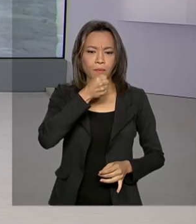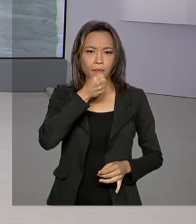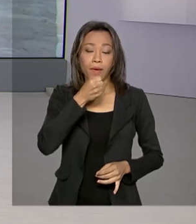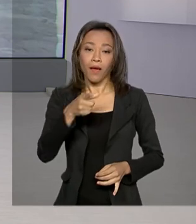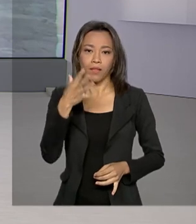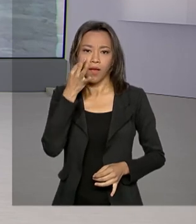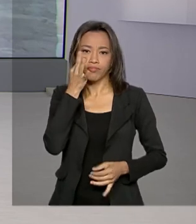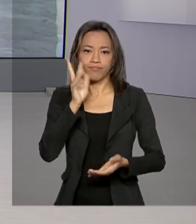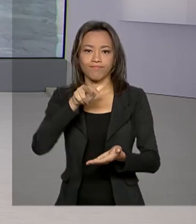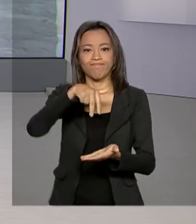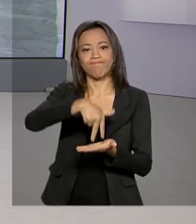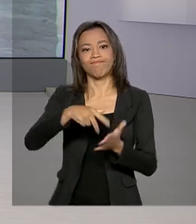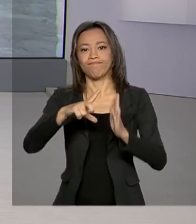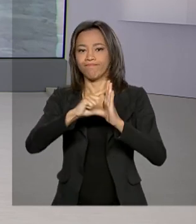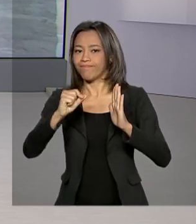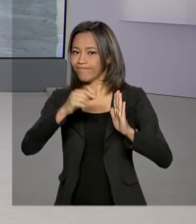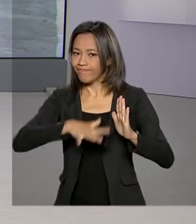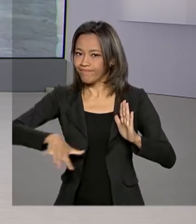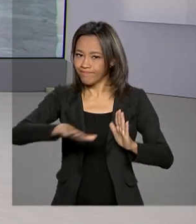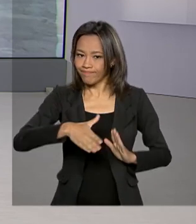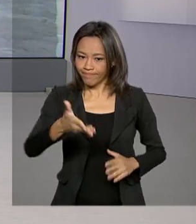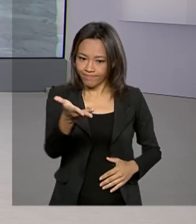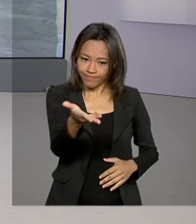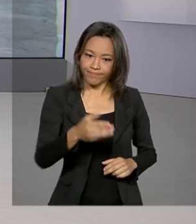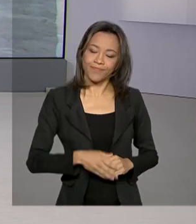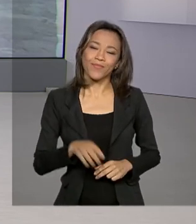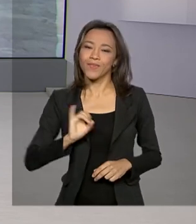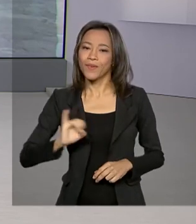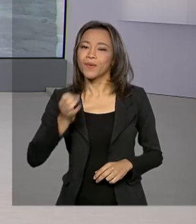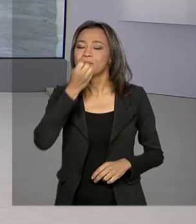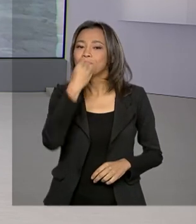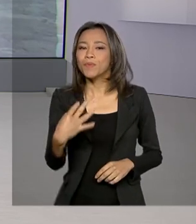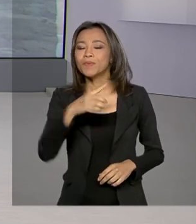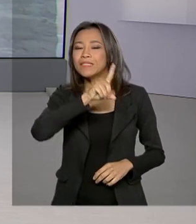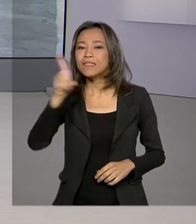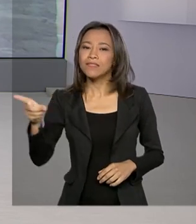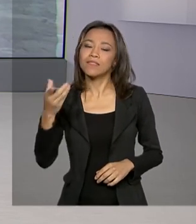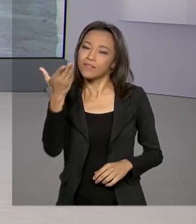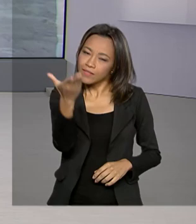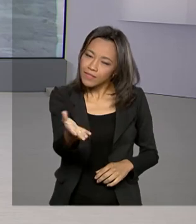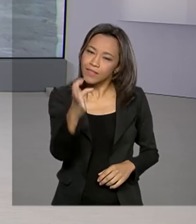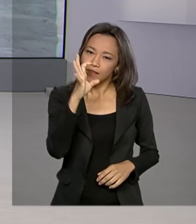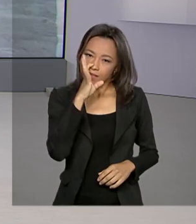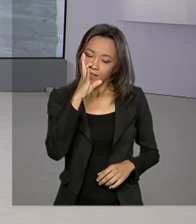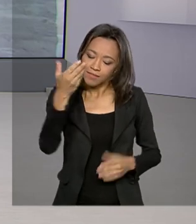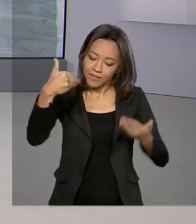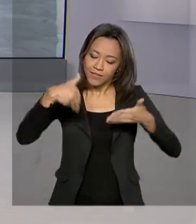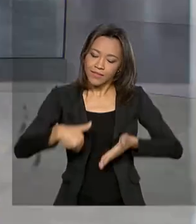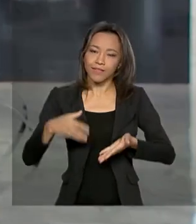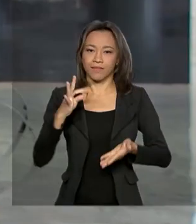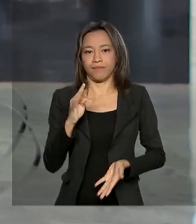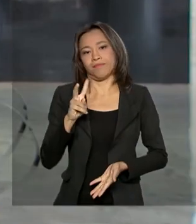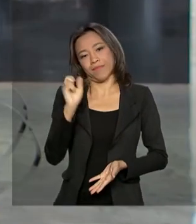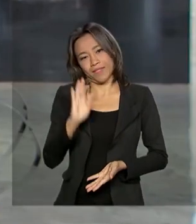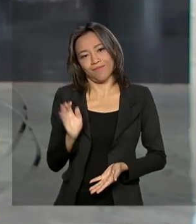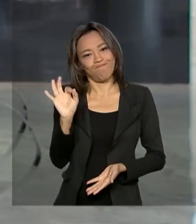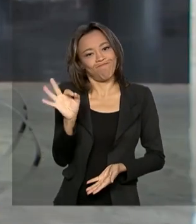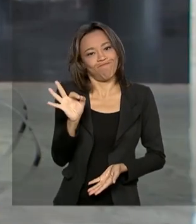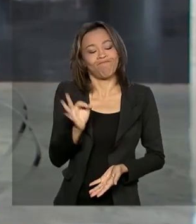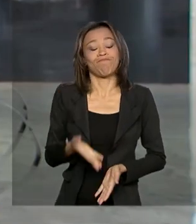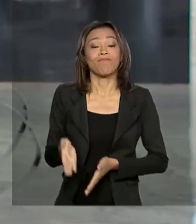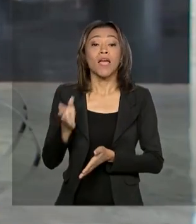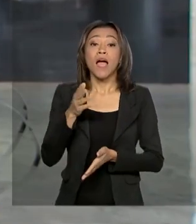Palácio do Planalto. Oi, Lu, bom dia. Oi, Renata, bom dia para você, bom dia para você que acompanha a TV Brasil. É isso mesmo. A